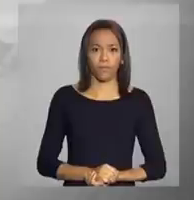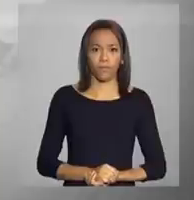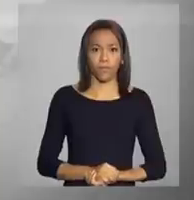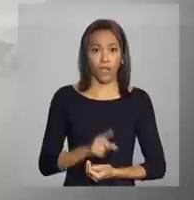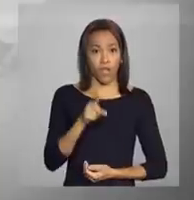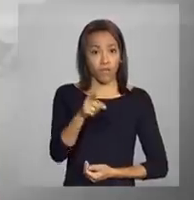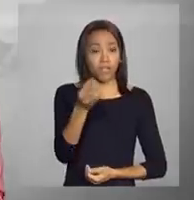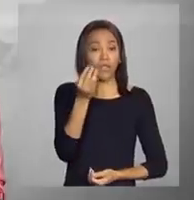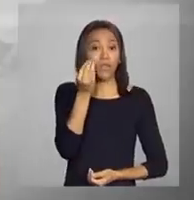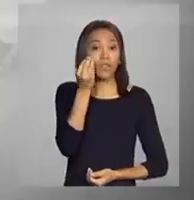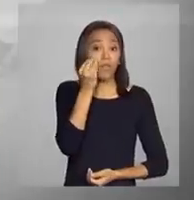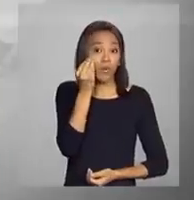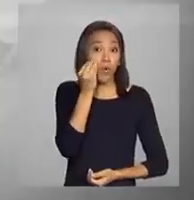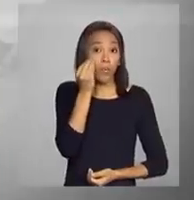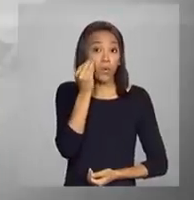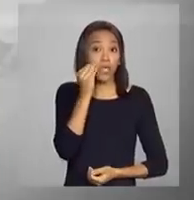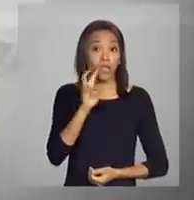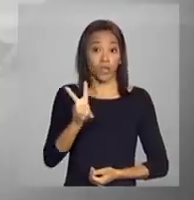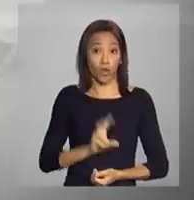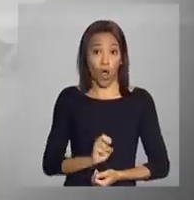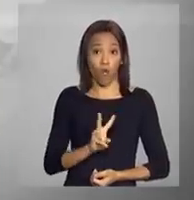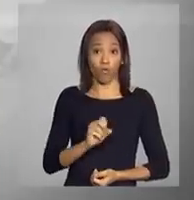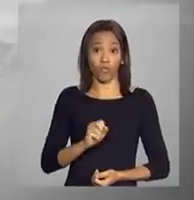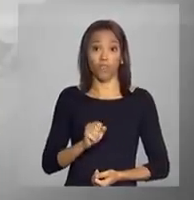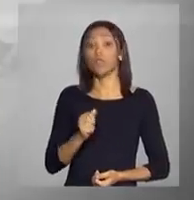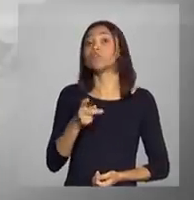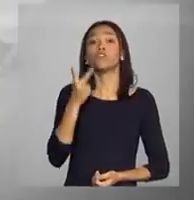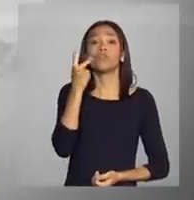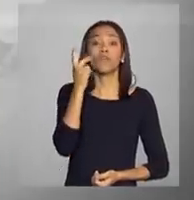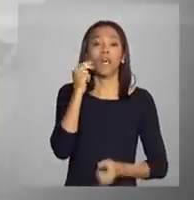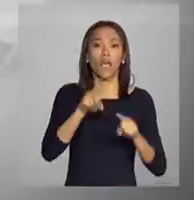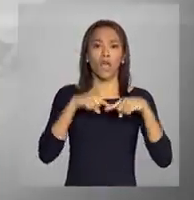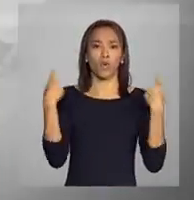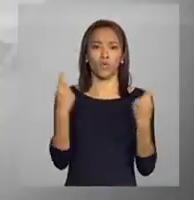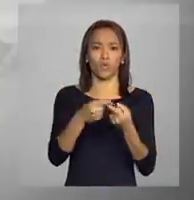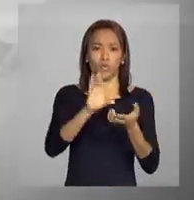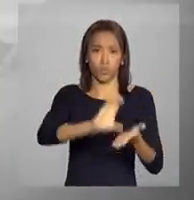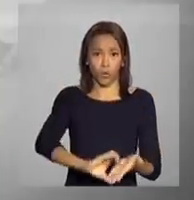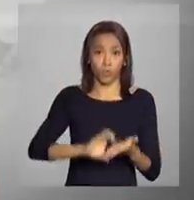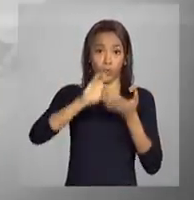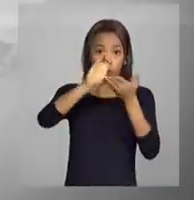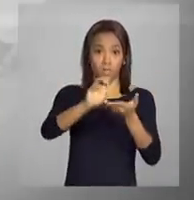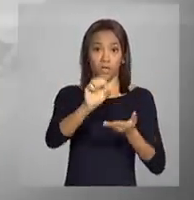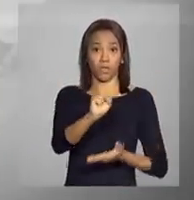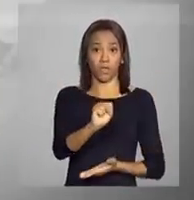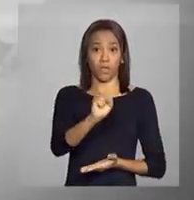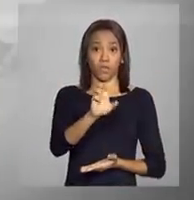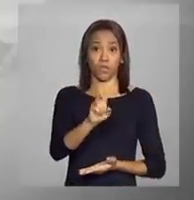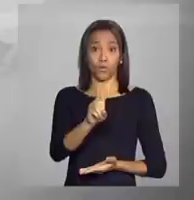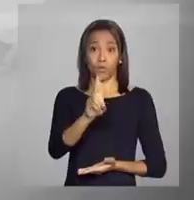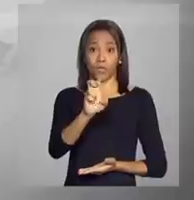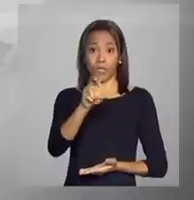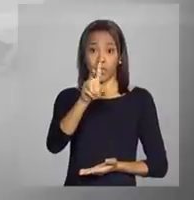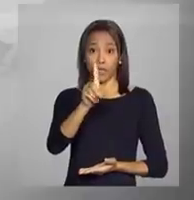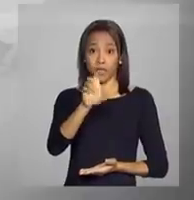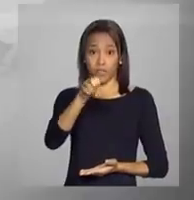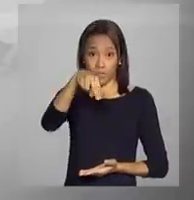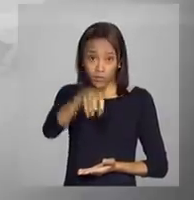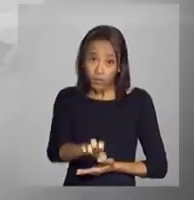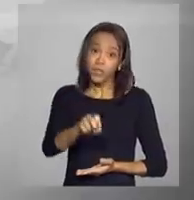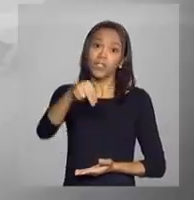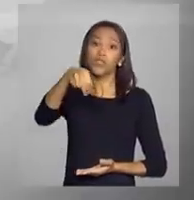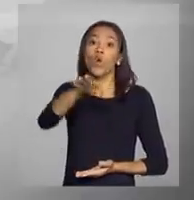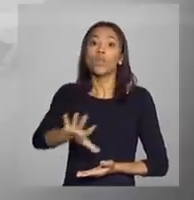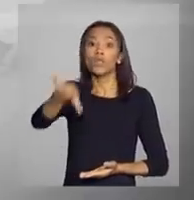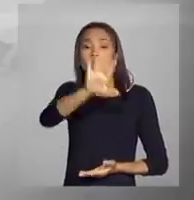Você estava acompanhando ao vivo de Fortaleza a reunião do Conselho Deliberativo da Sudene, a Superintendência de Desenvolvimento do